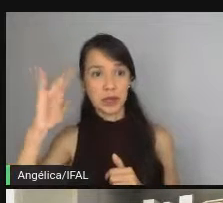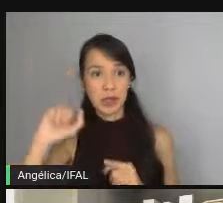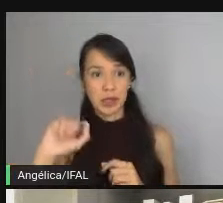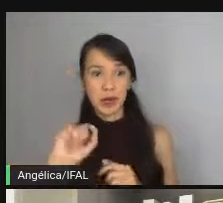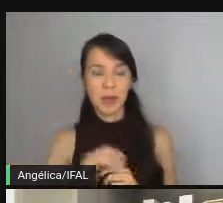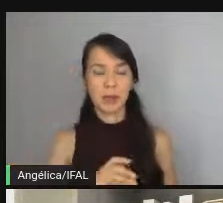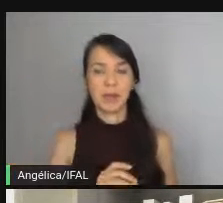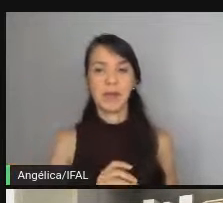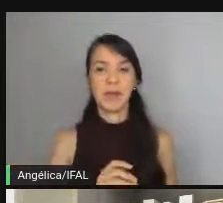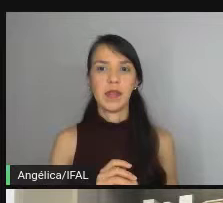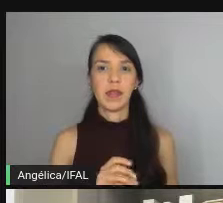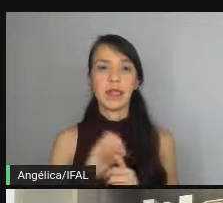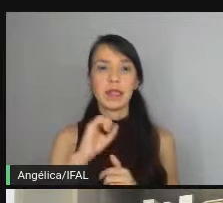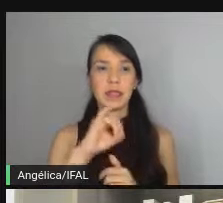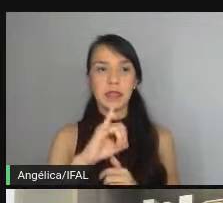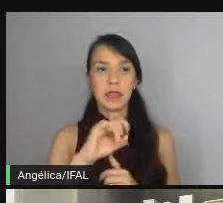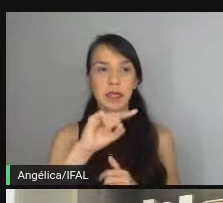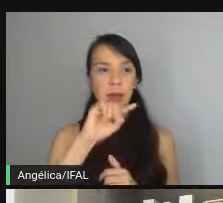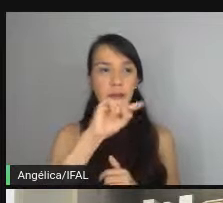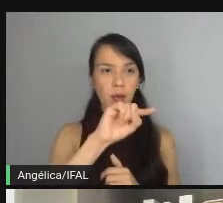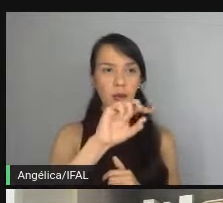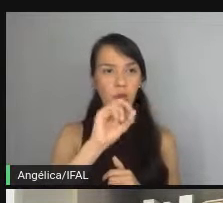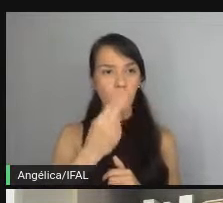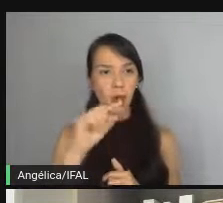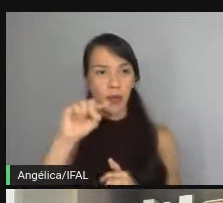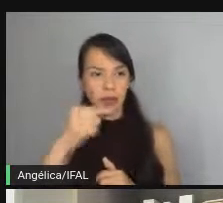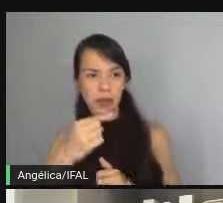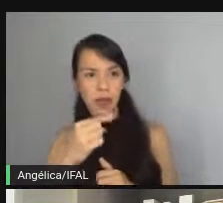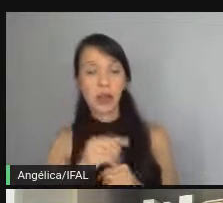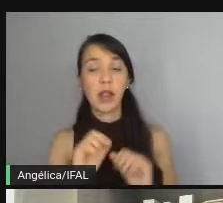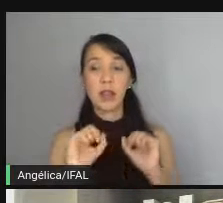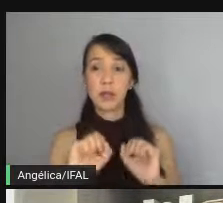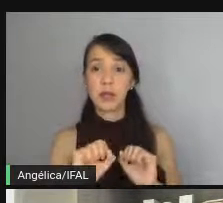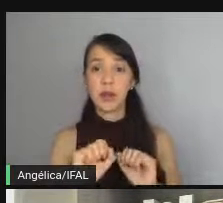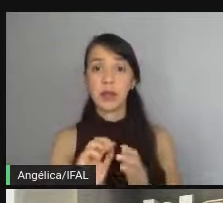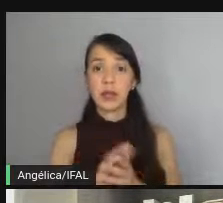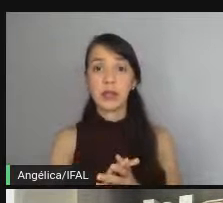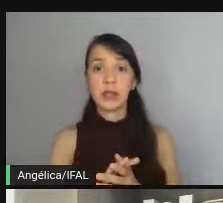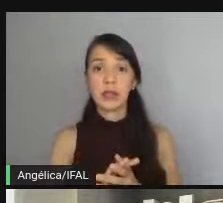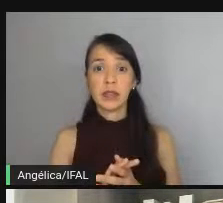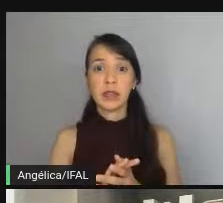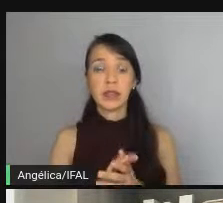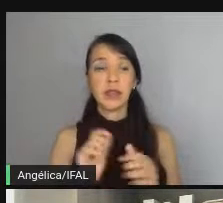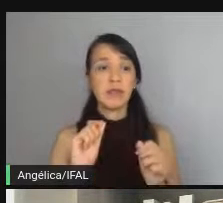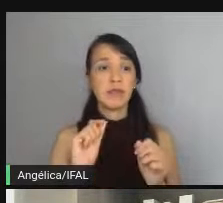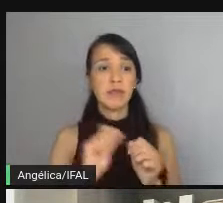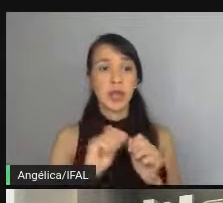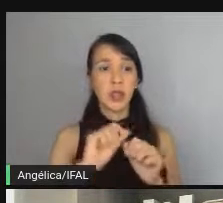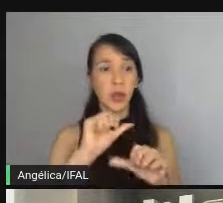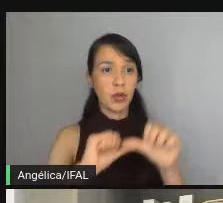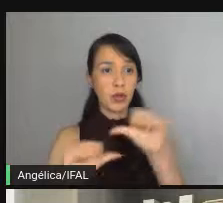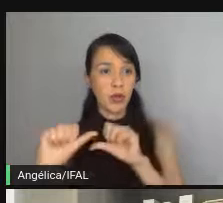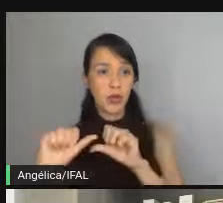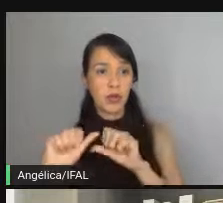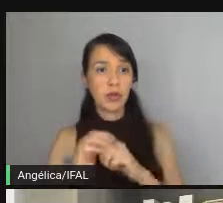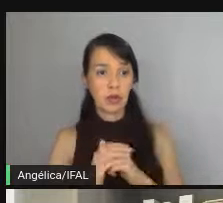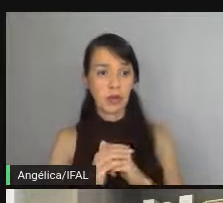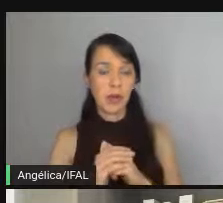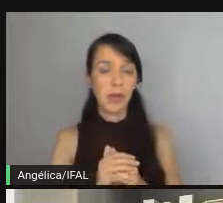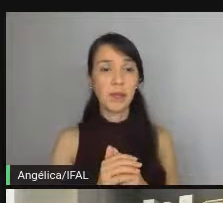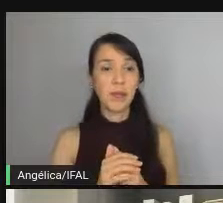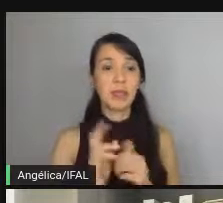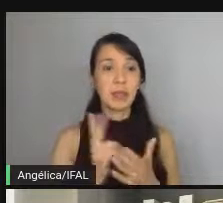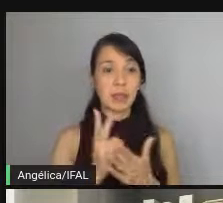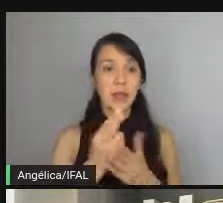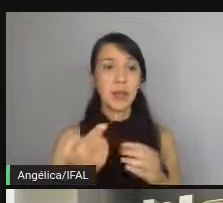assim, se é ponto ou vírgula, a gente pode simplesmente fazer sempre uma transformação e não deixar quebrar. E